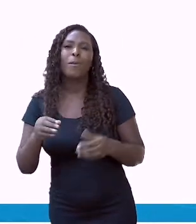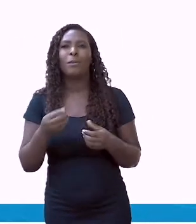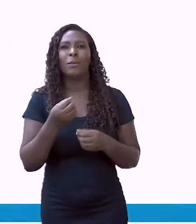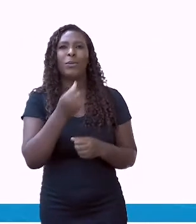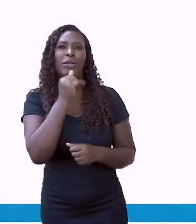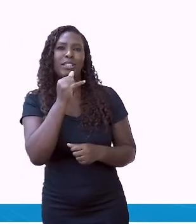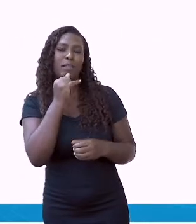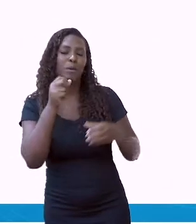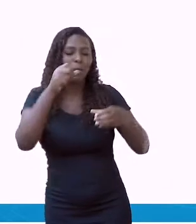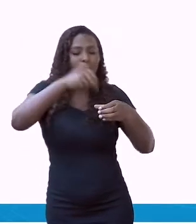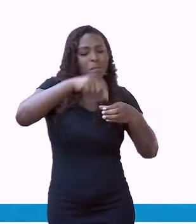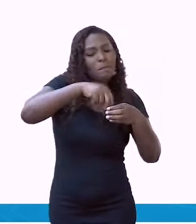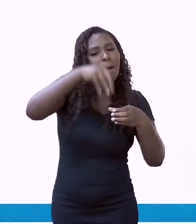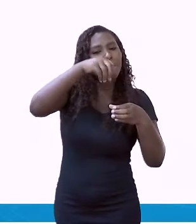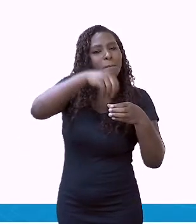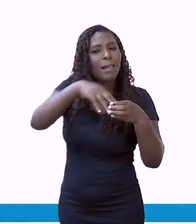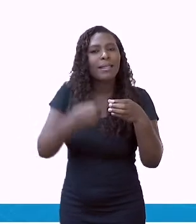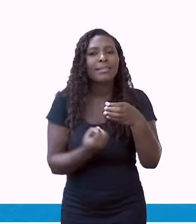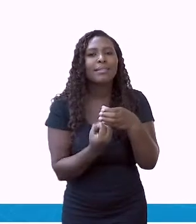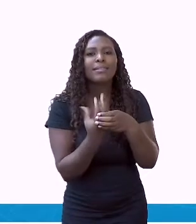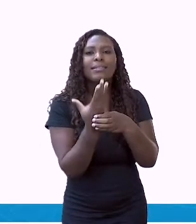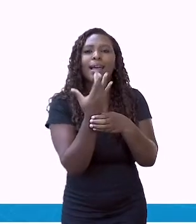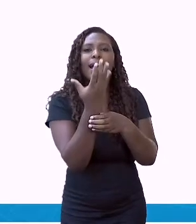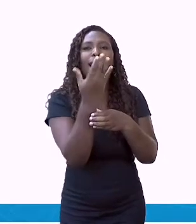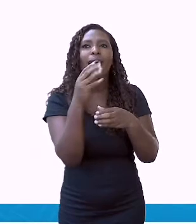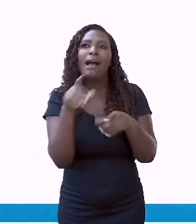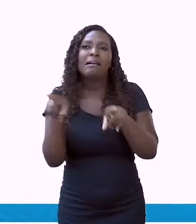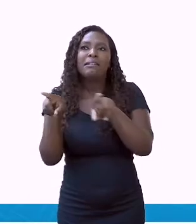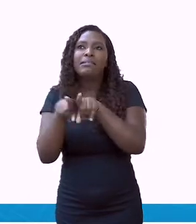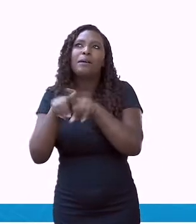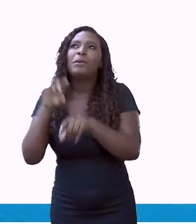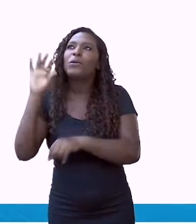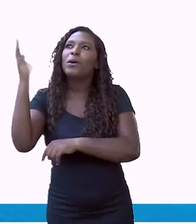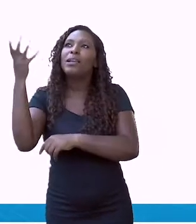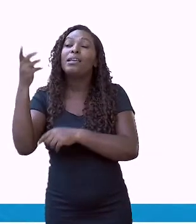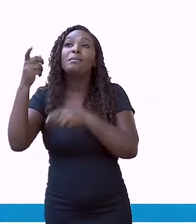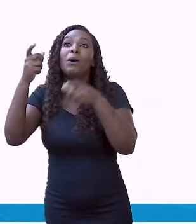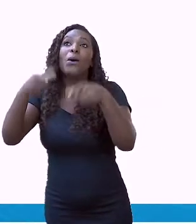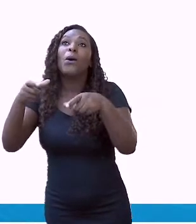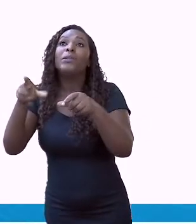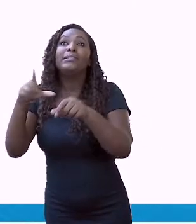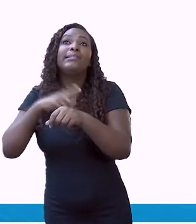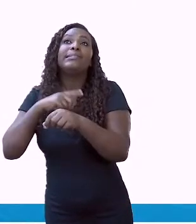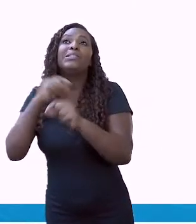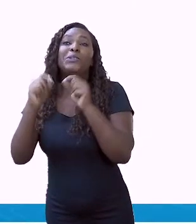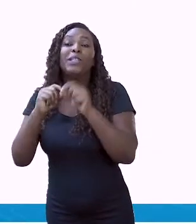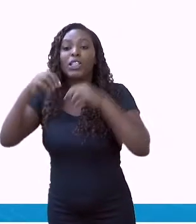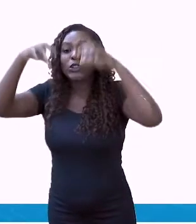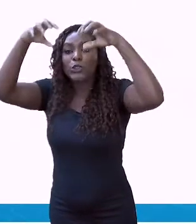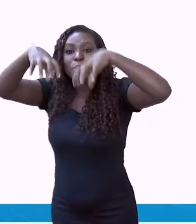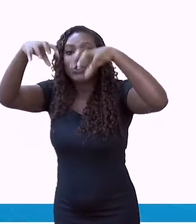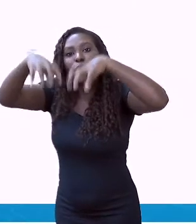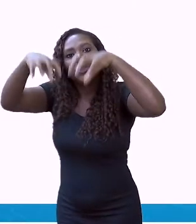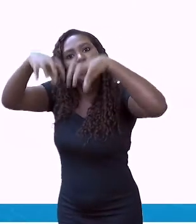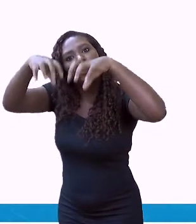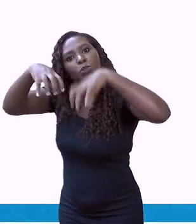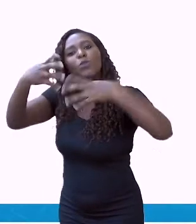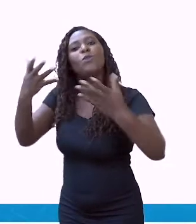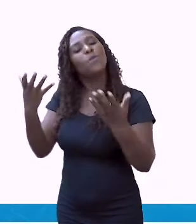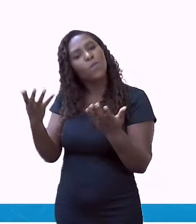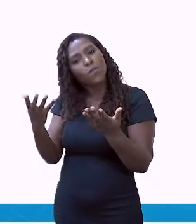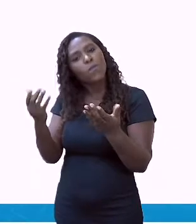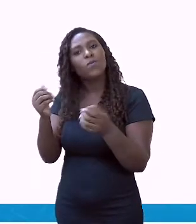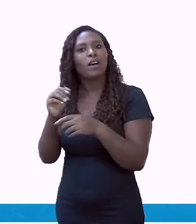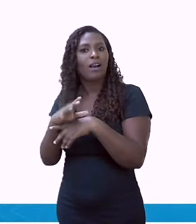o clima onde nós temos uma chuva abundante, isso é favorável